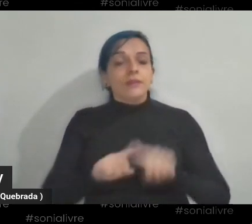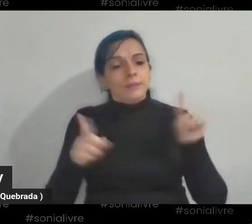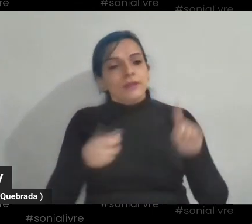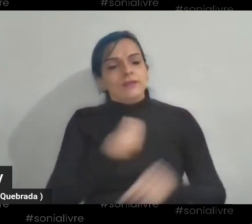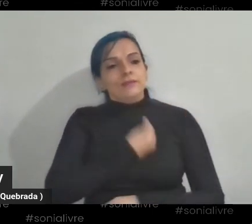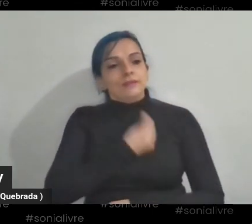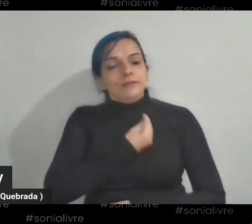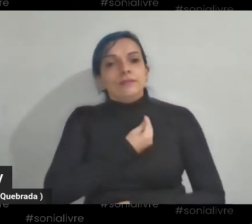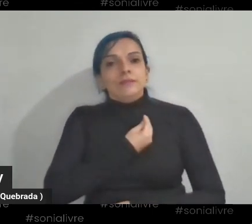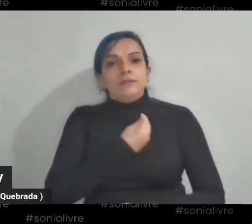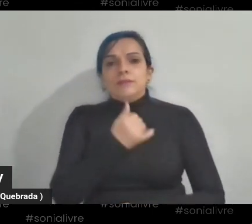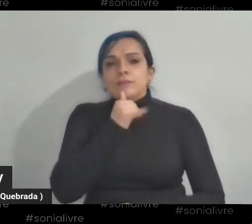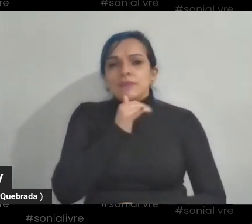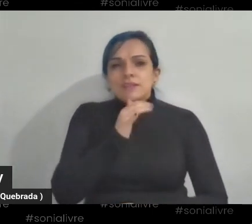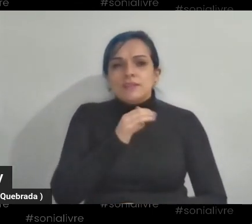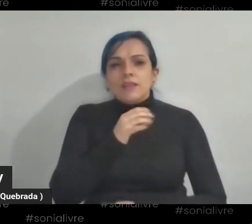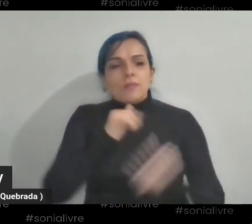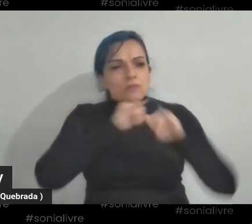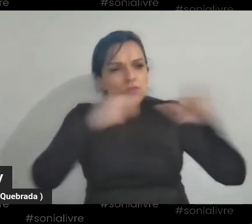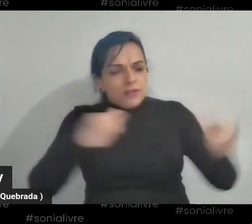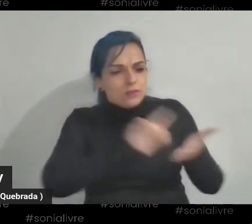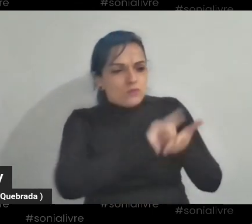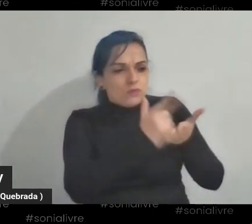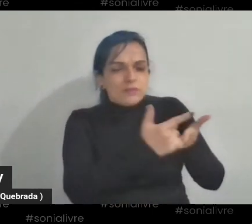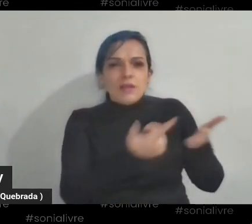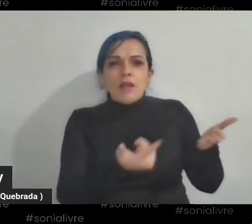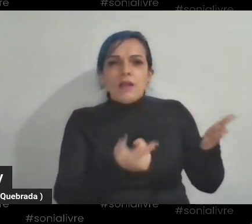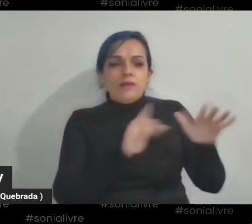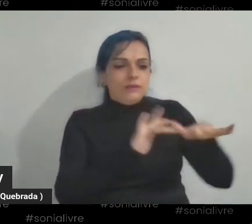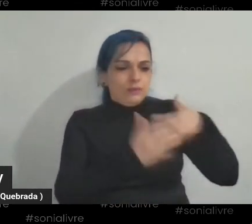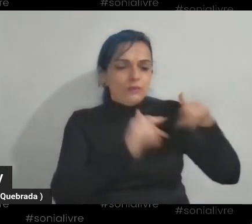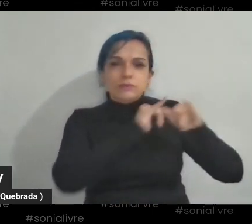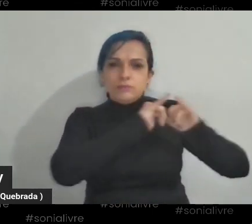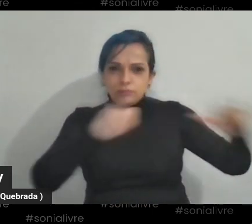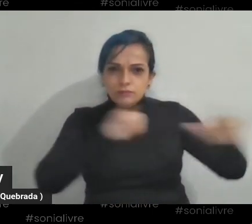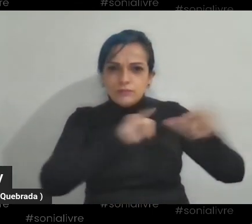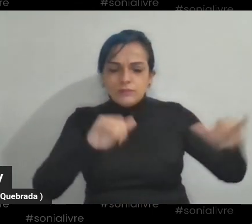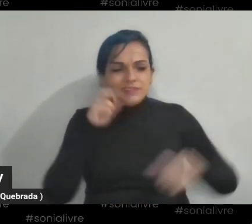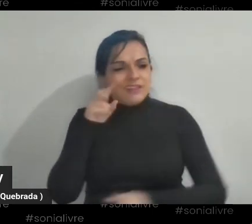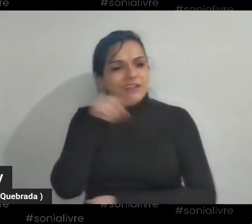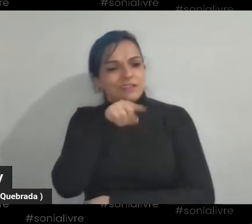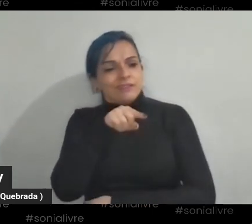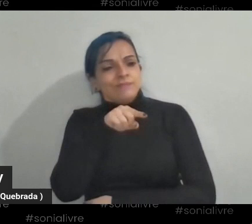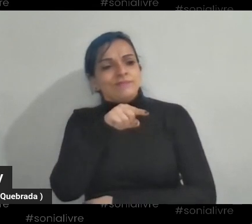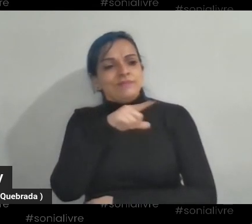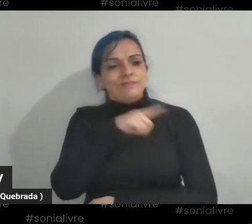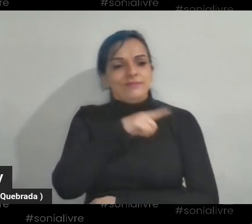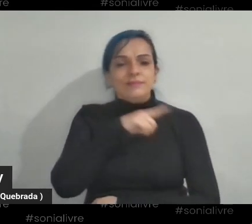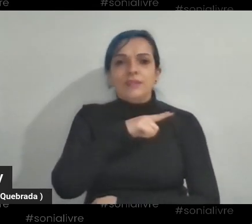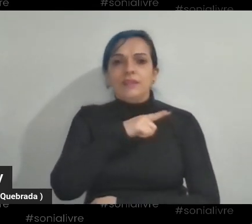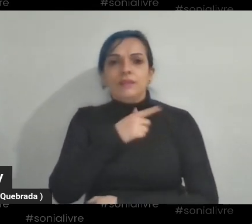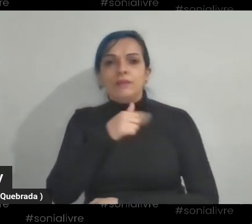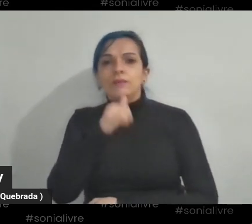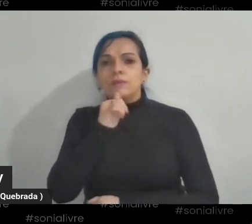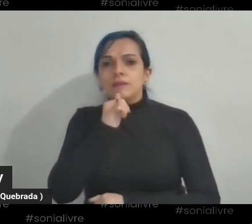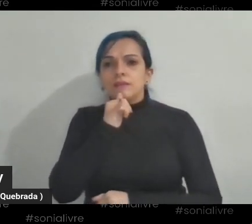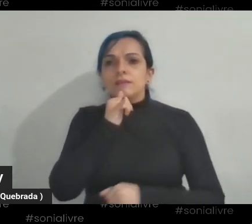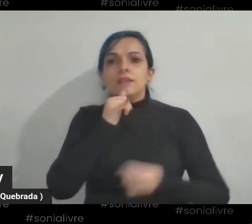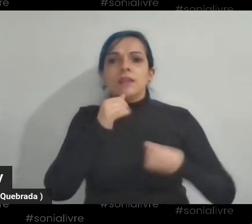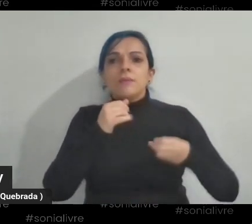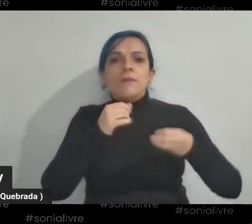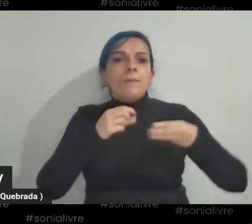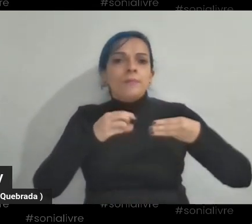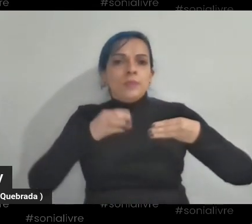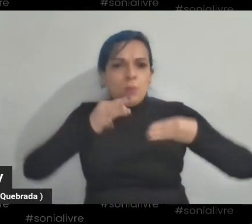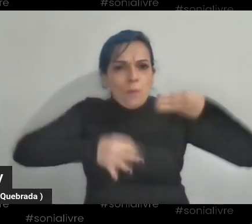pega, por exemplo, as matérias falando, por exemplo, até mesmo aquela situação onde o ministro dos Direitos Humanos foi indagado